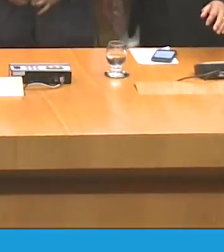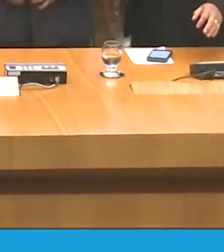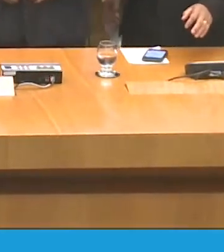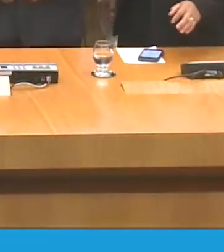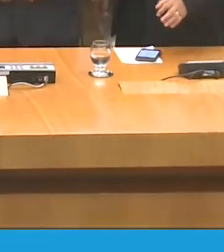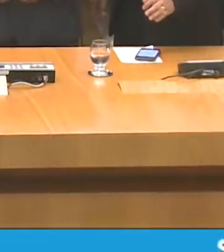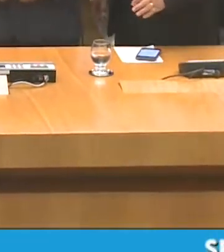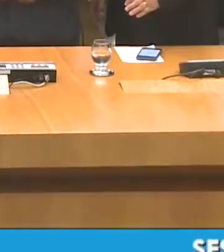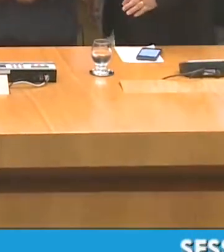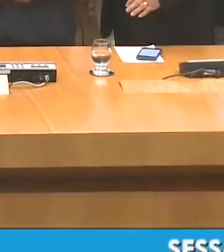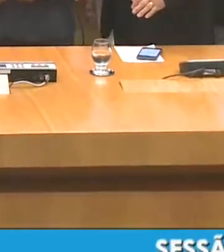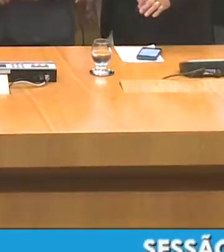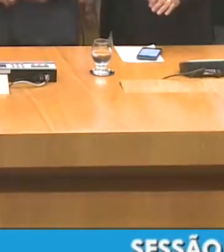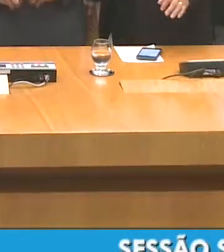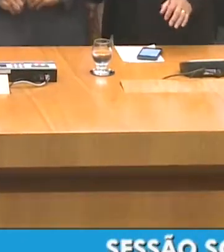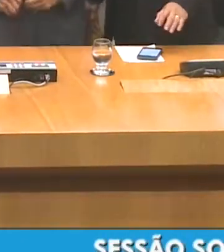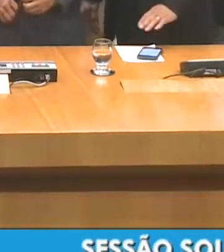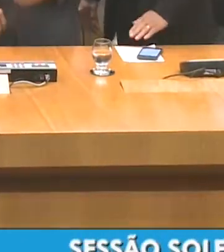a mãe